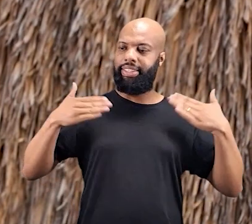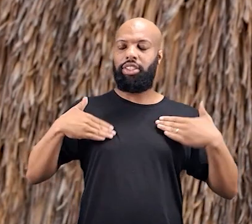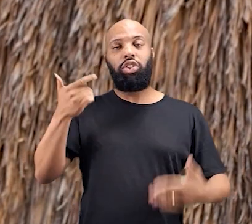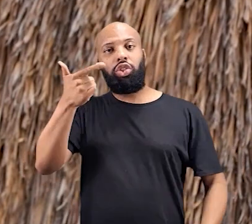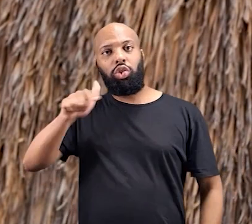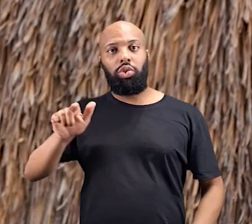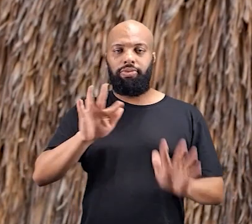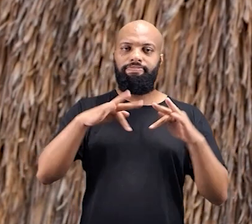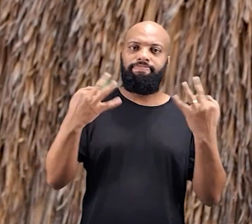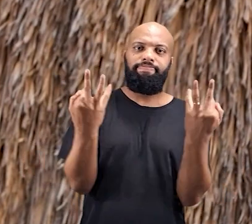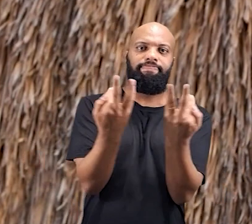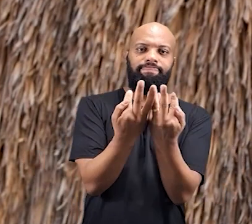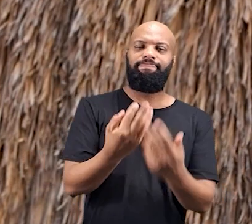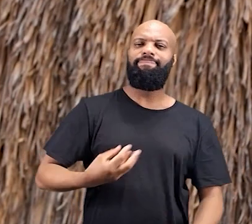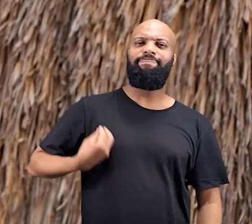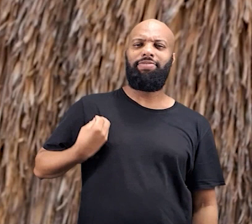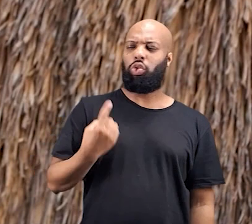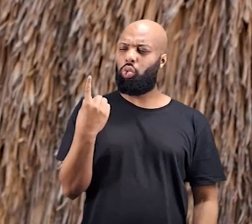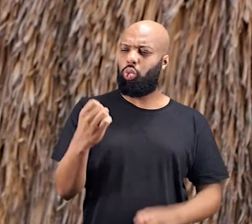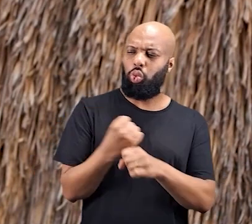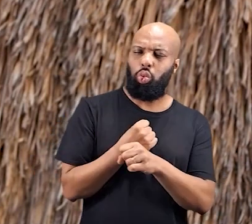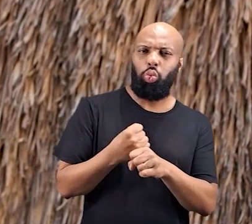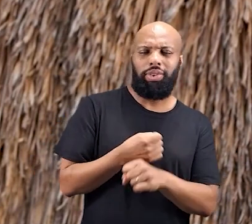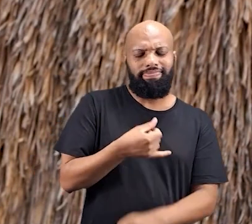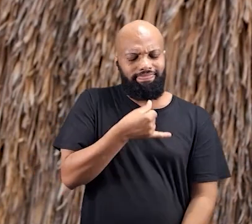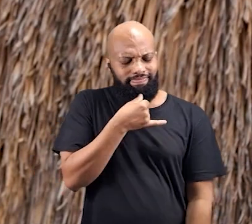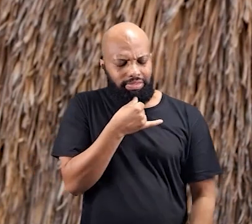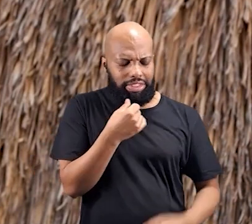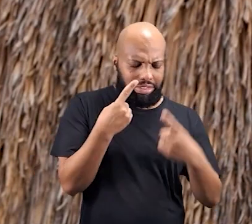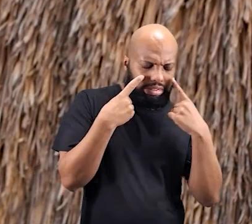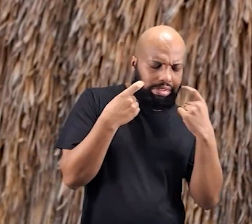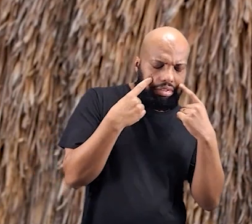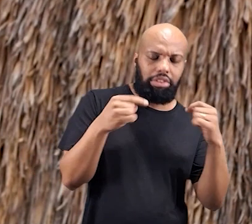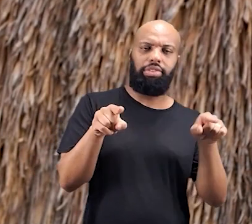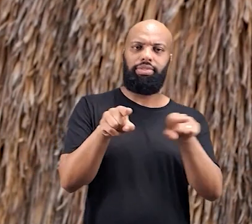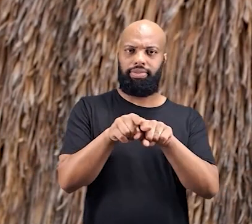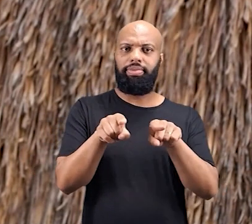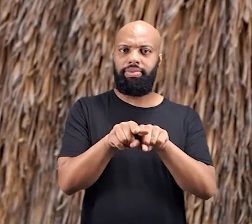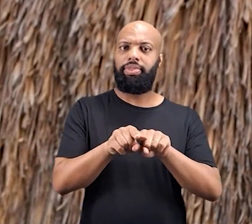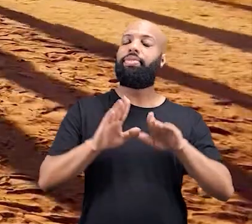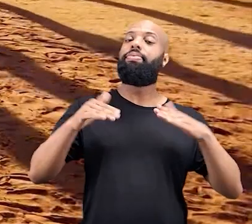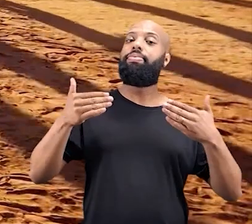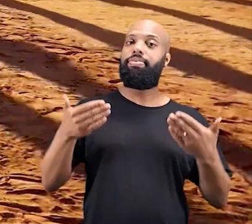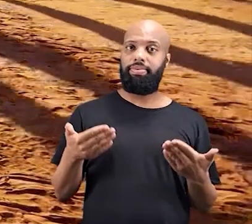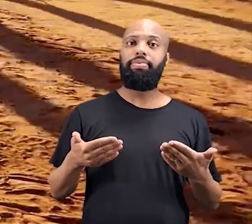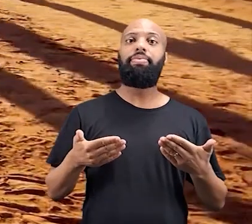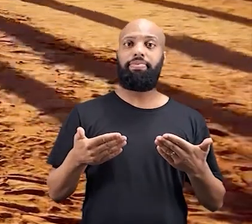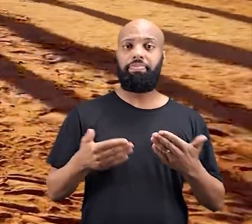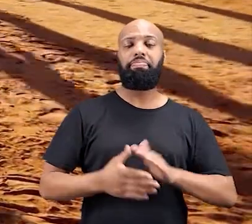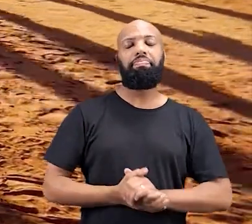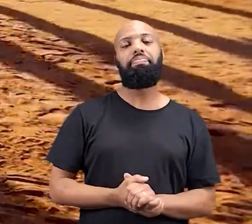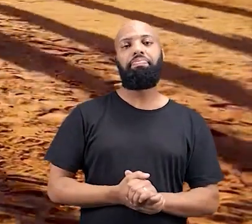Então é um novo ciclo, renovação, é seguir em frente.